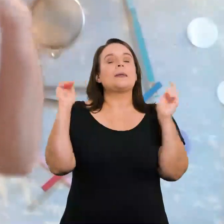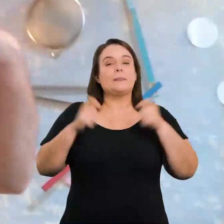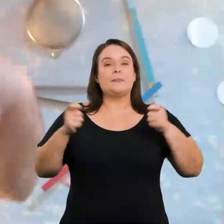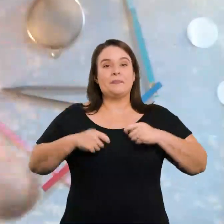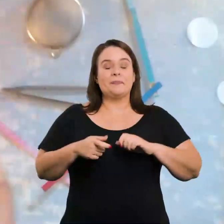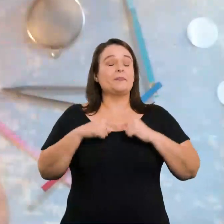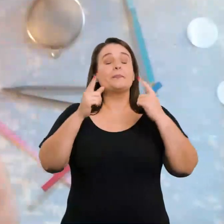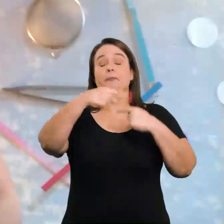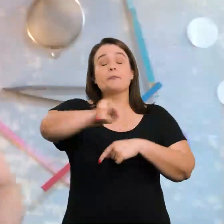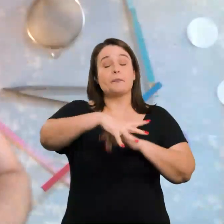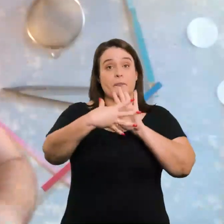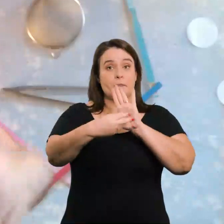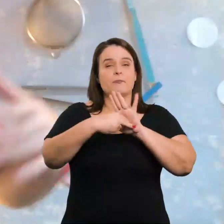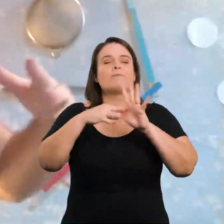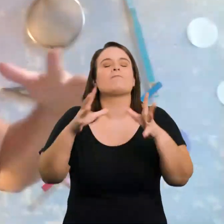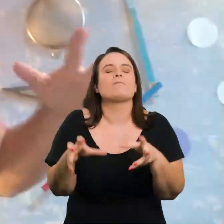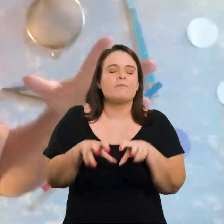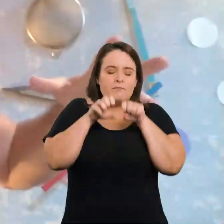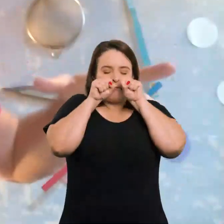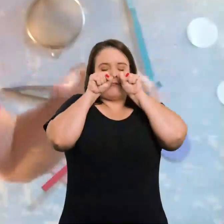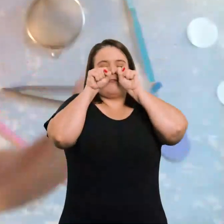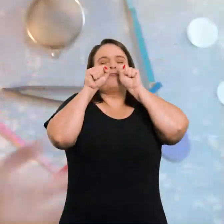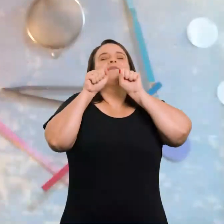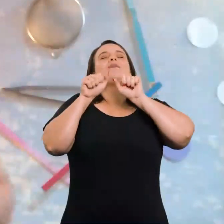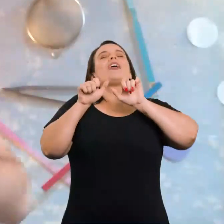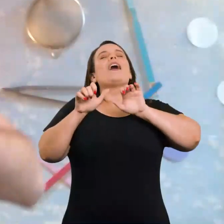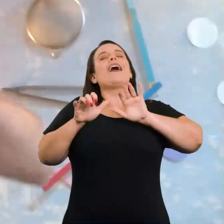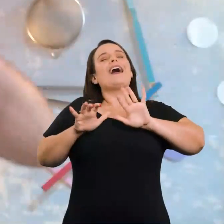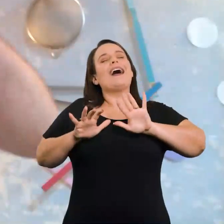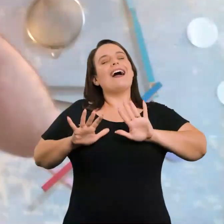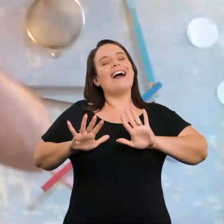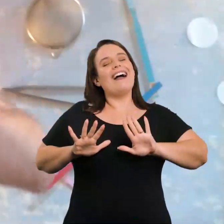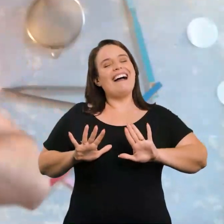barreiras artísticas. Então, por favor, todo mundo respire profundamente.